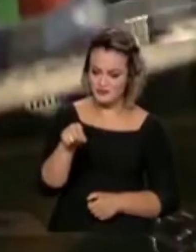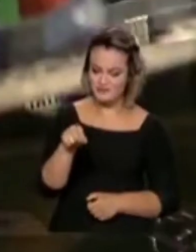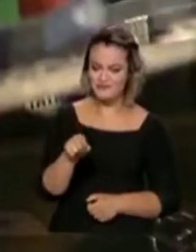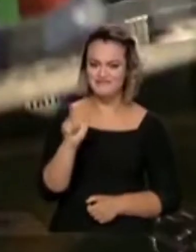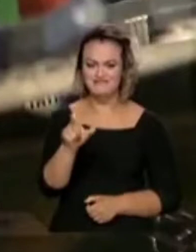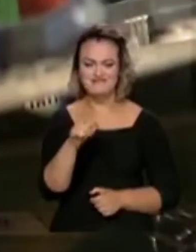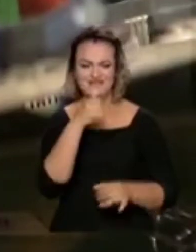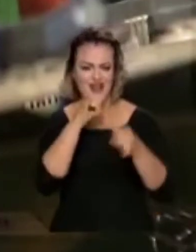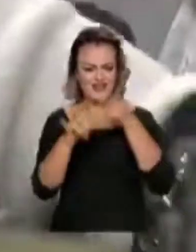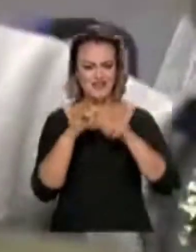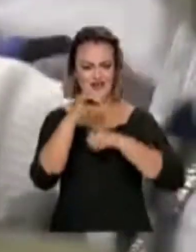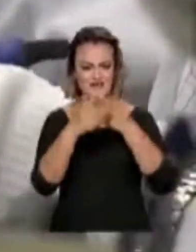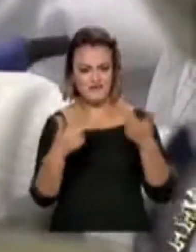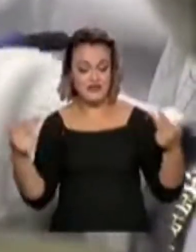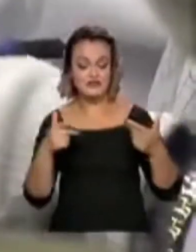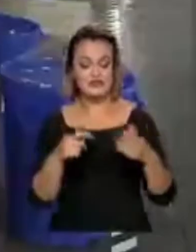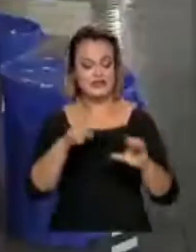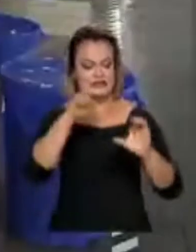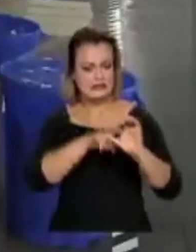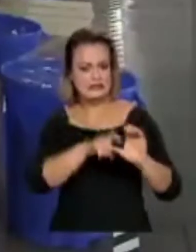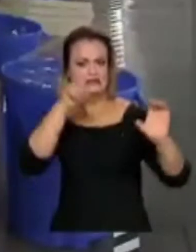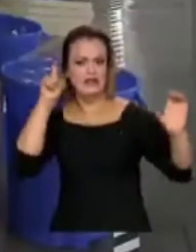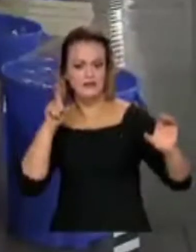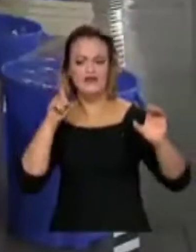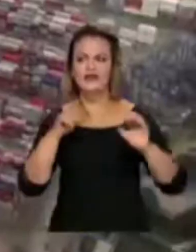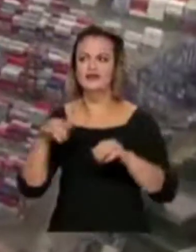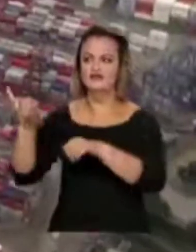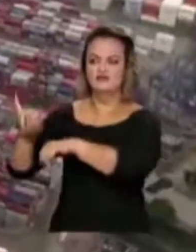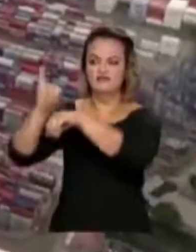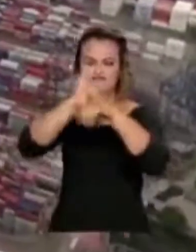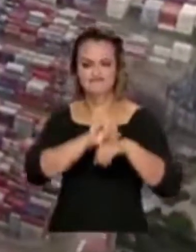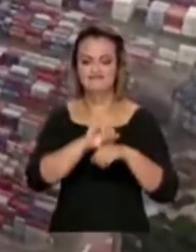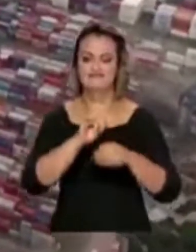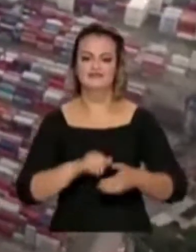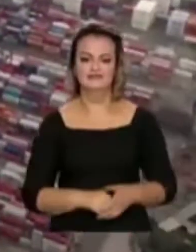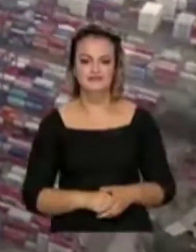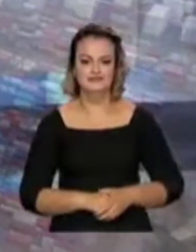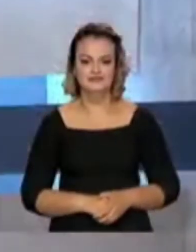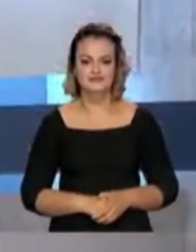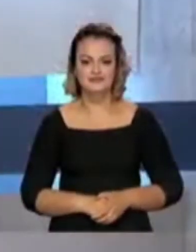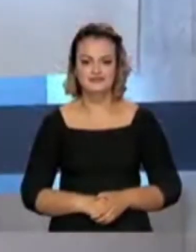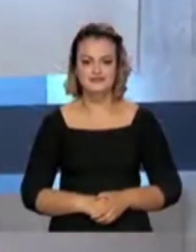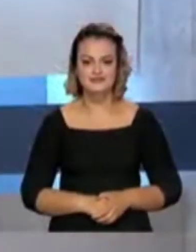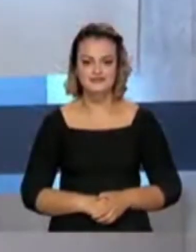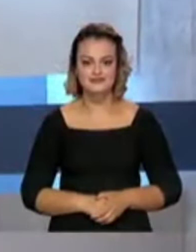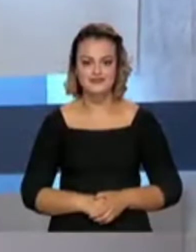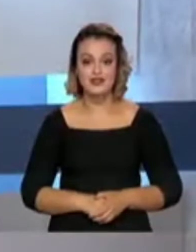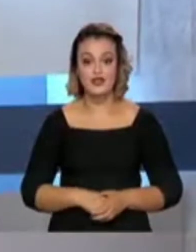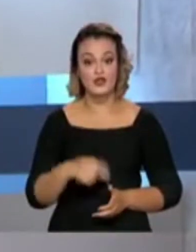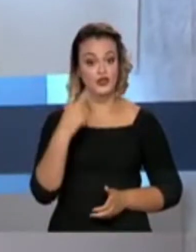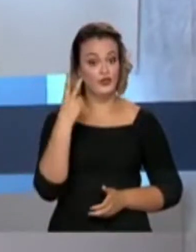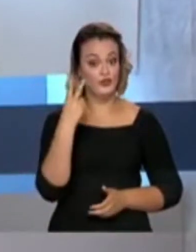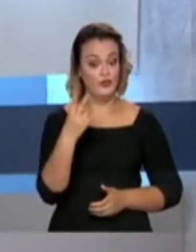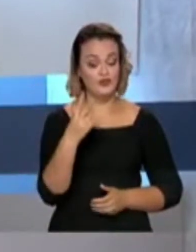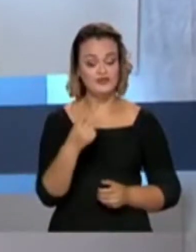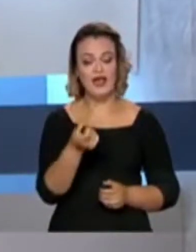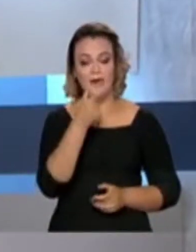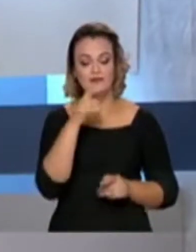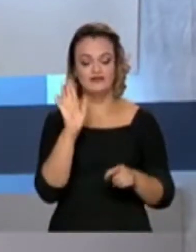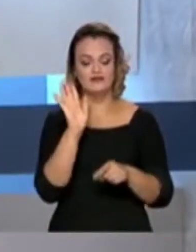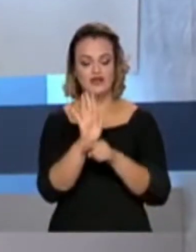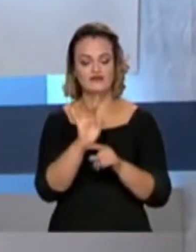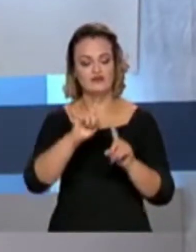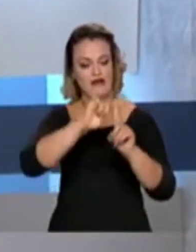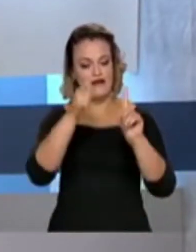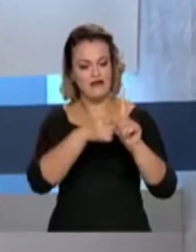semicondutores e sair da dependência da importação do produto. E mais dois contraceptivos